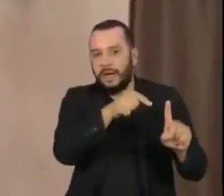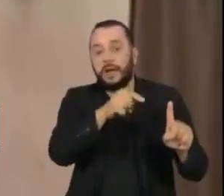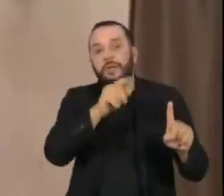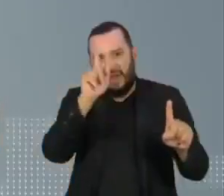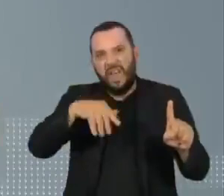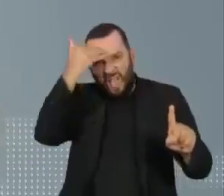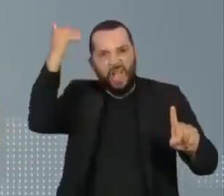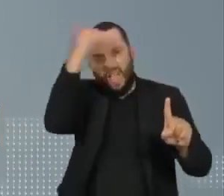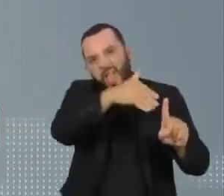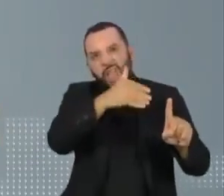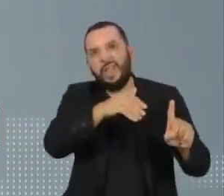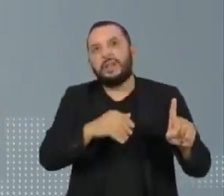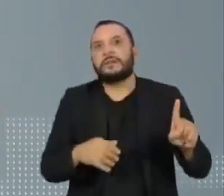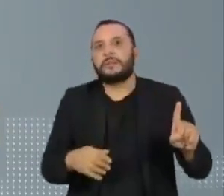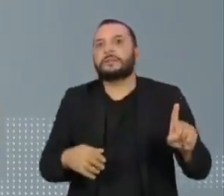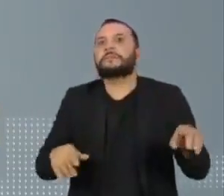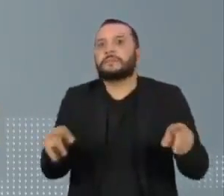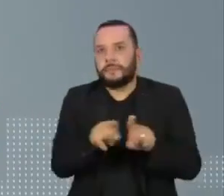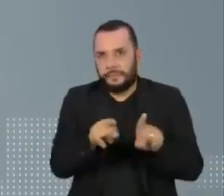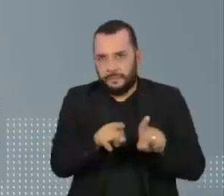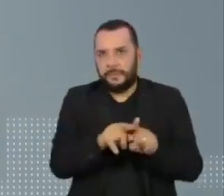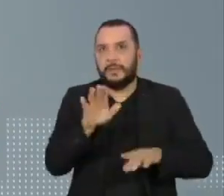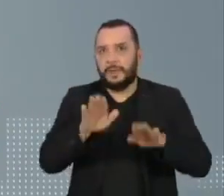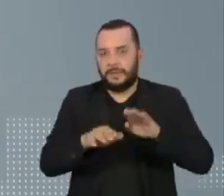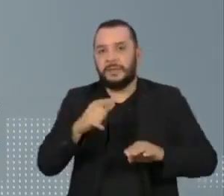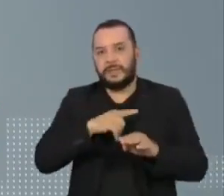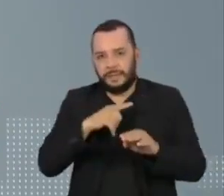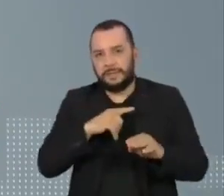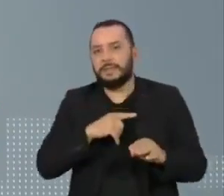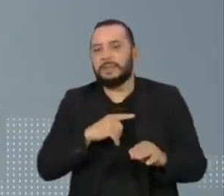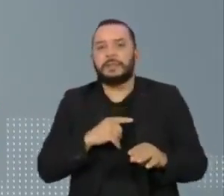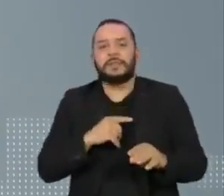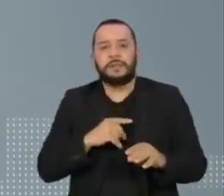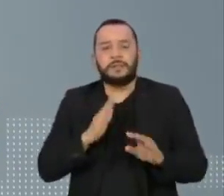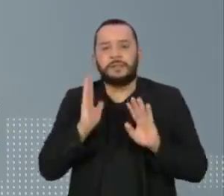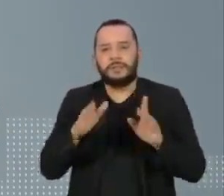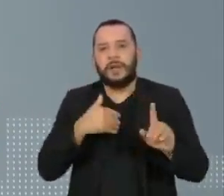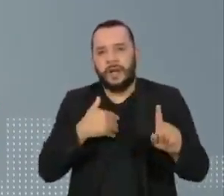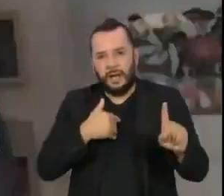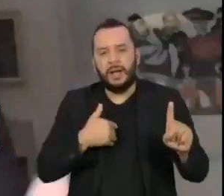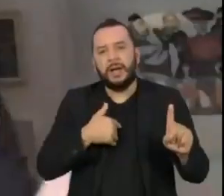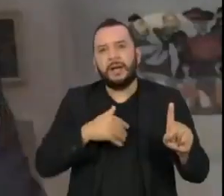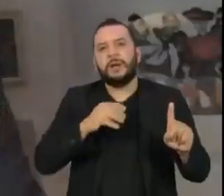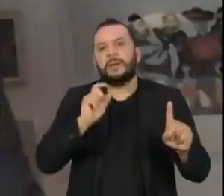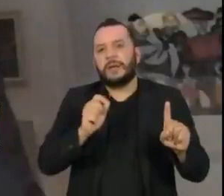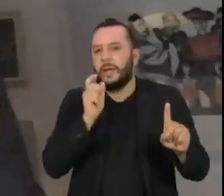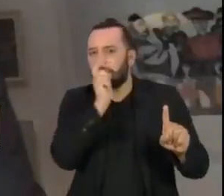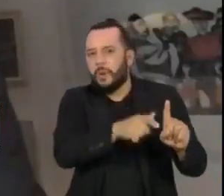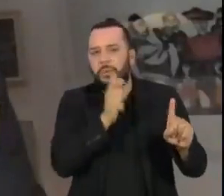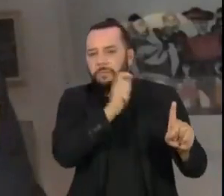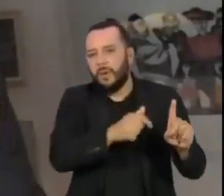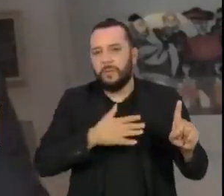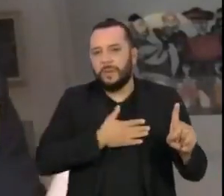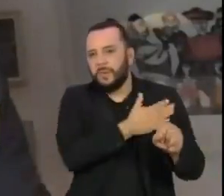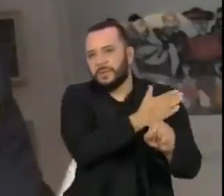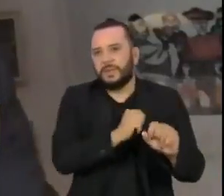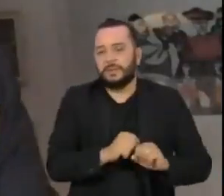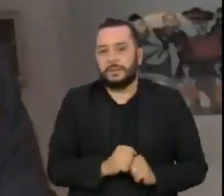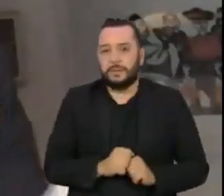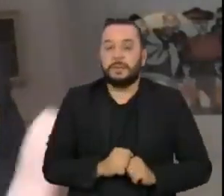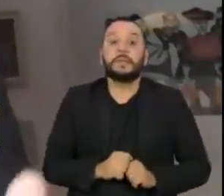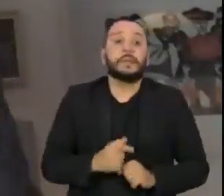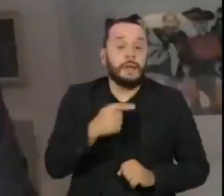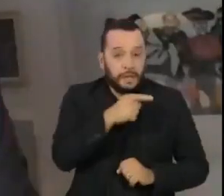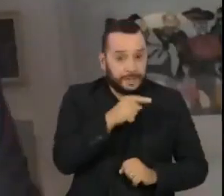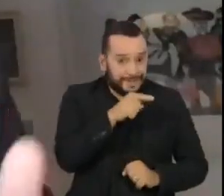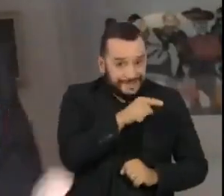como culpados, inclusive pelo uso incorreto de termos técnicos, cheios de preconceitos. Se era cidadão de uma